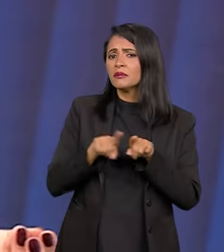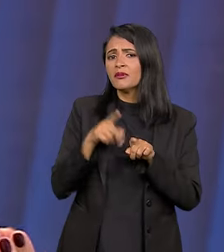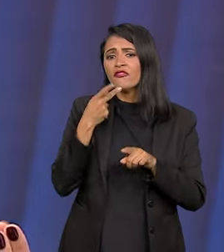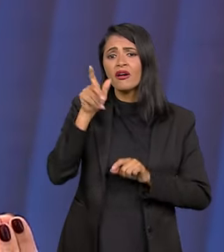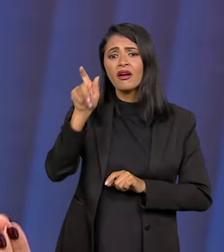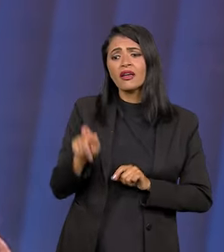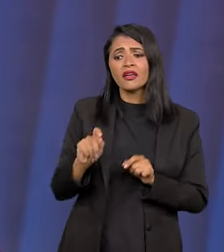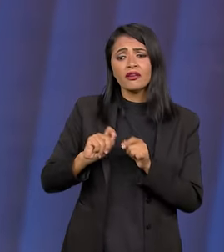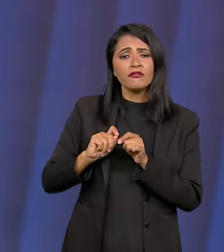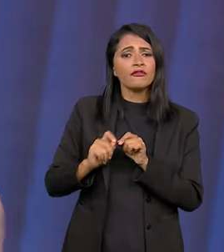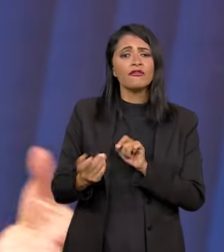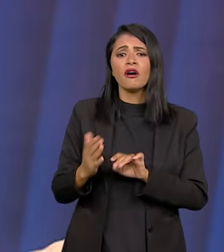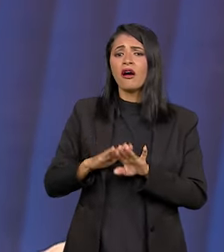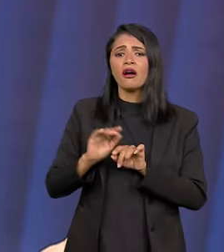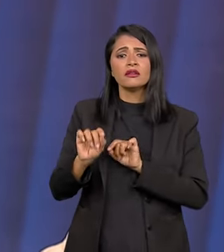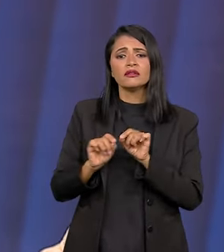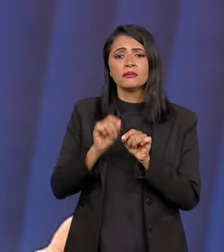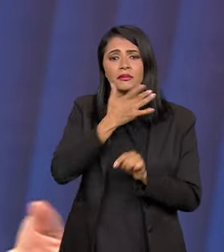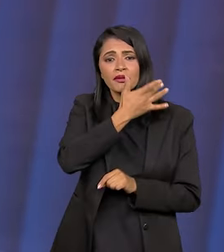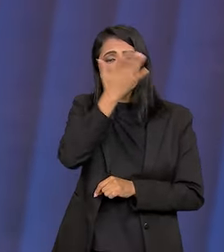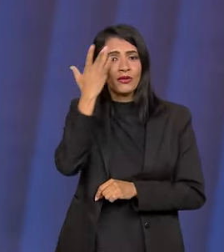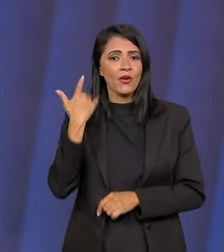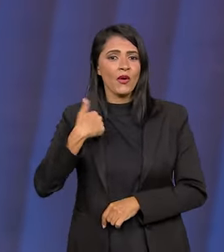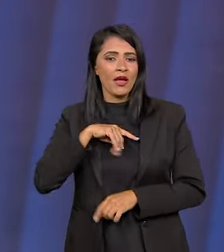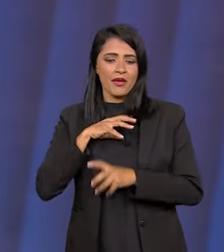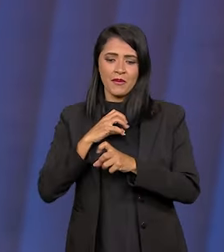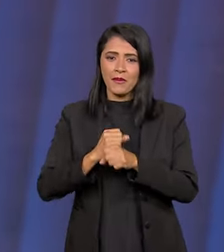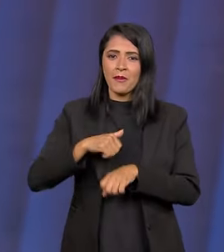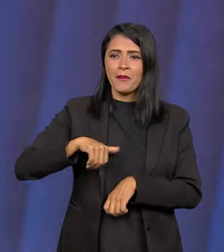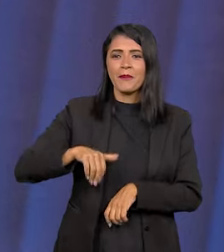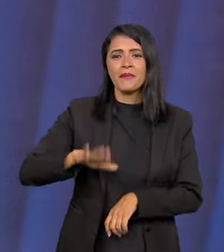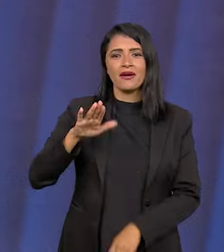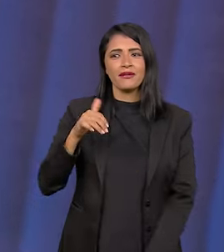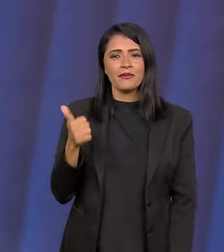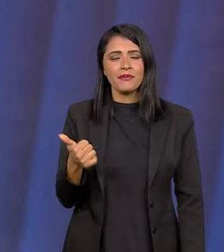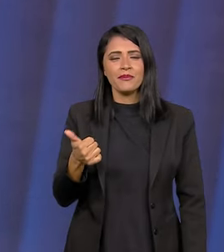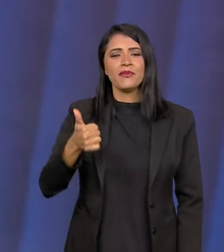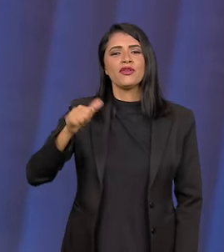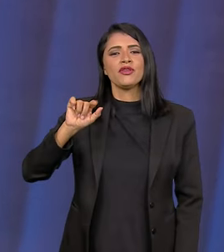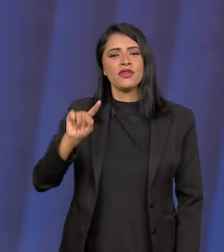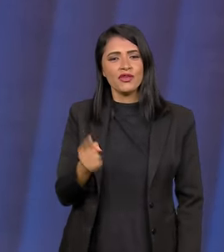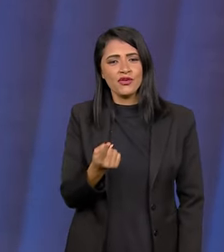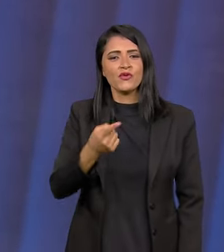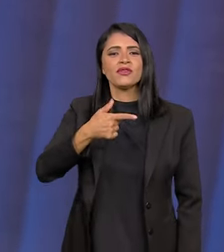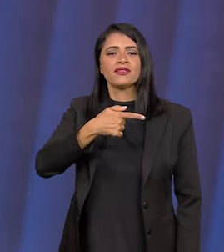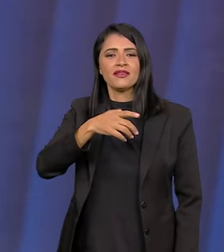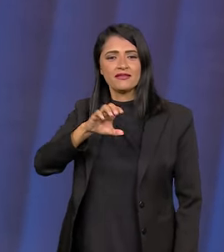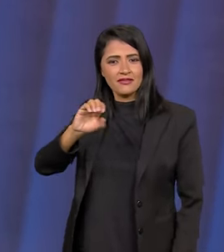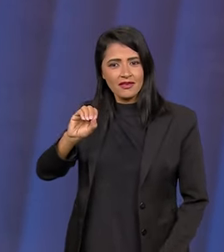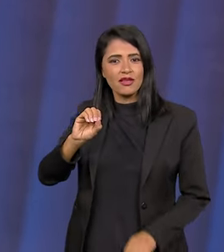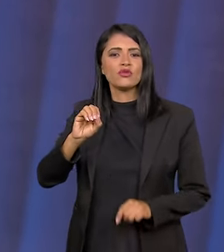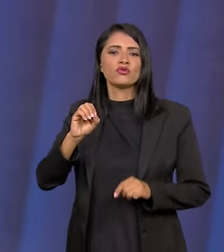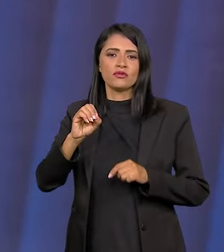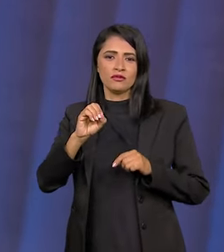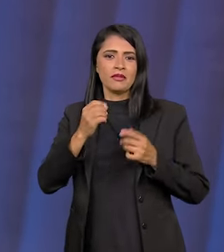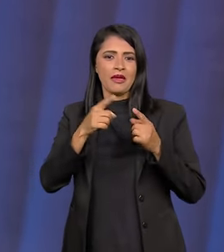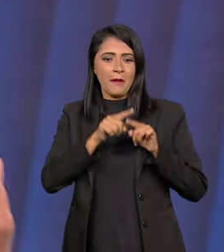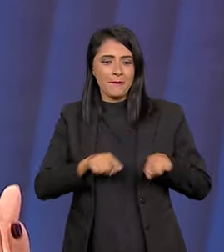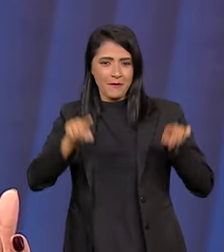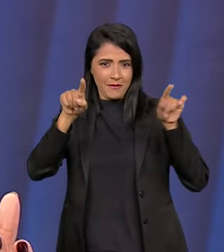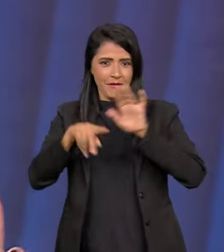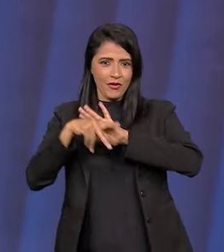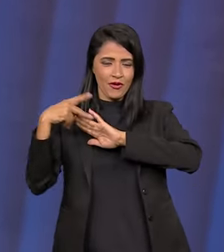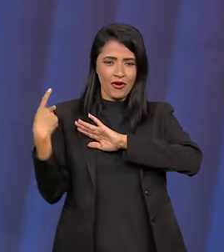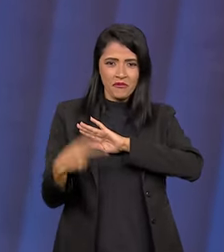agora a gente precisa falar também de quem faz isso tudo, né, presidente? Somos mais de 1.700 funcionários, muitos funcionários